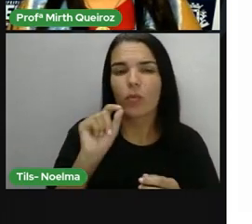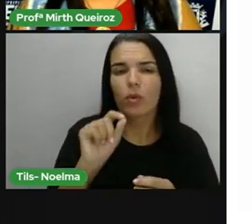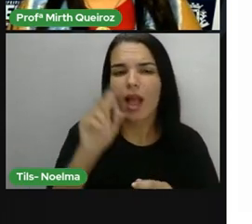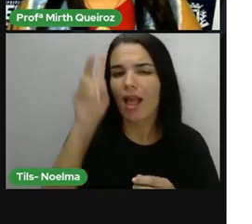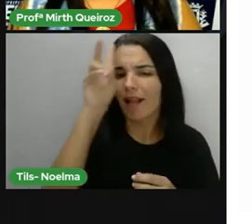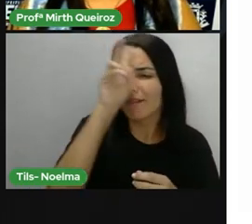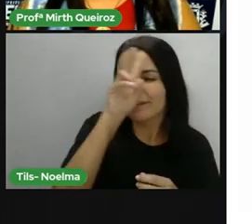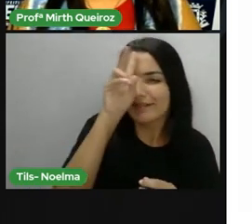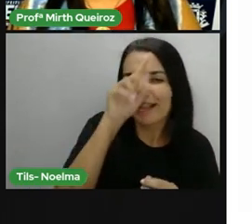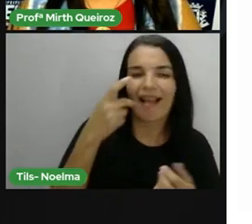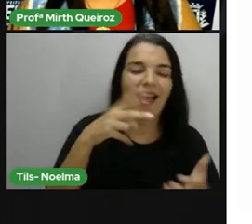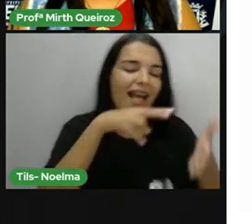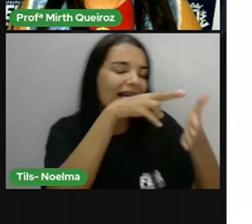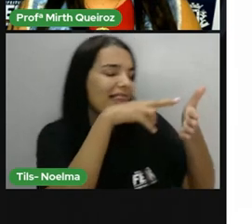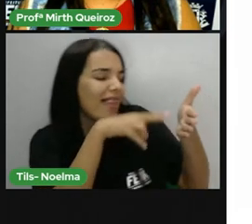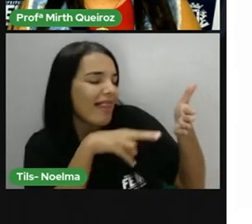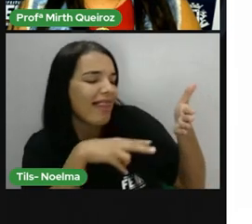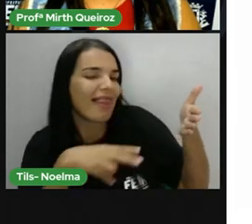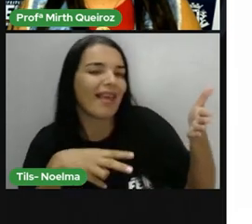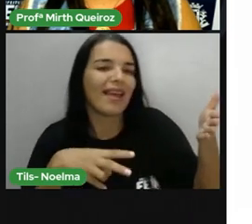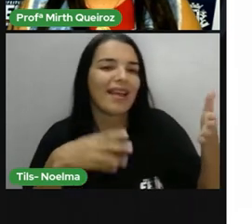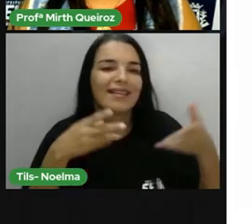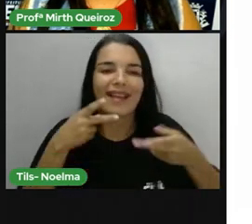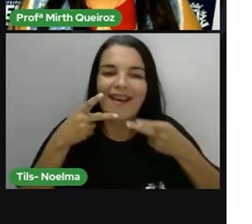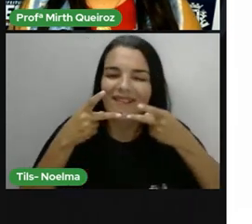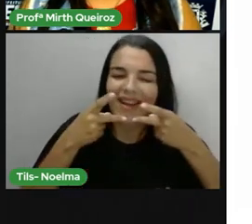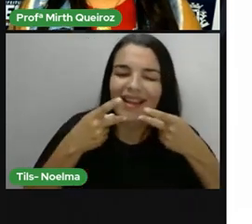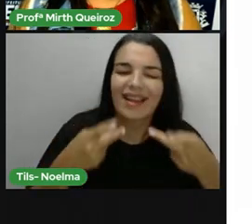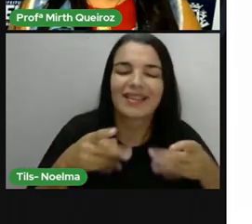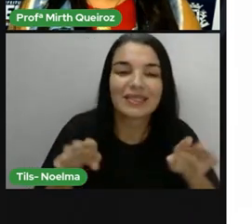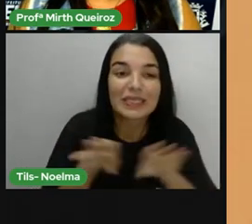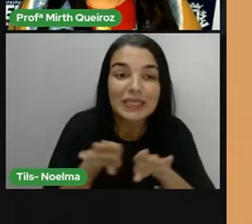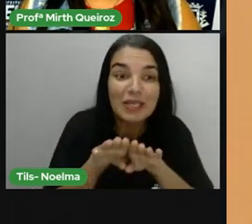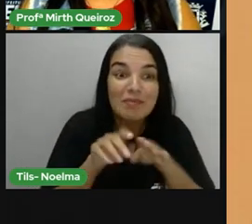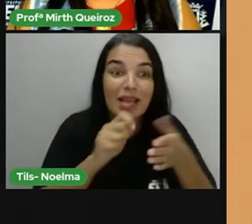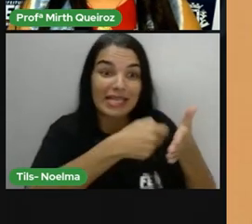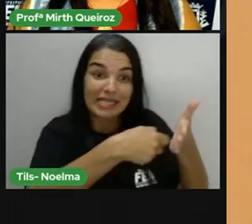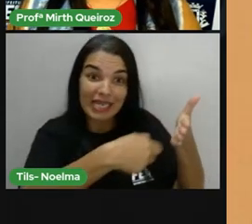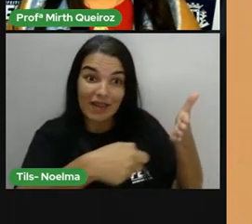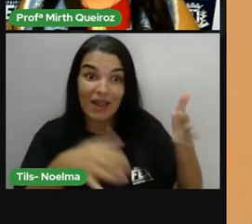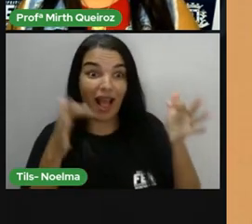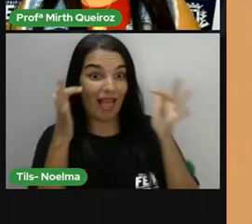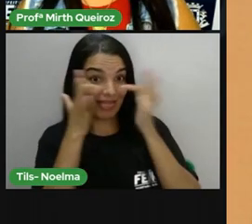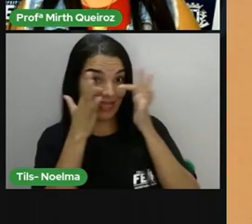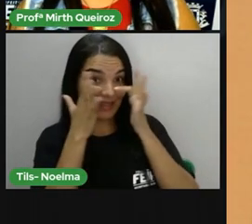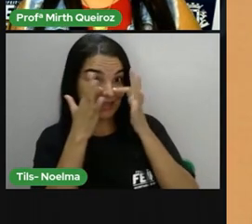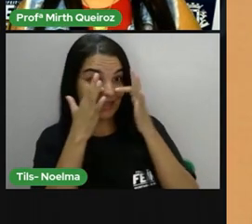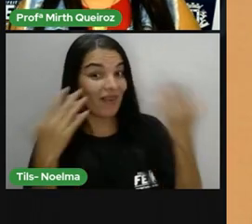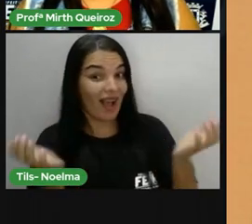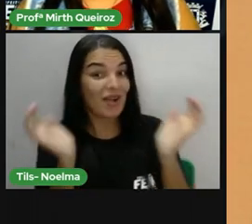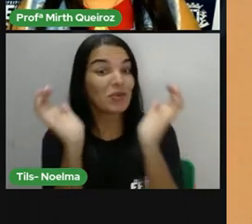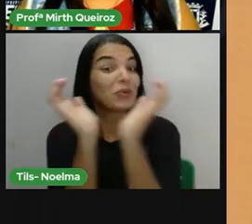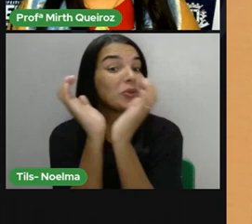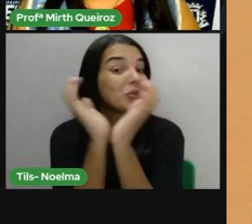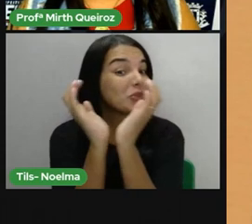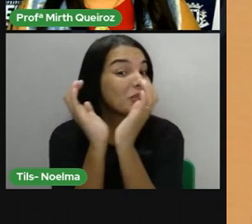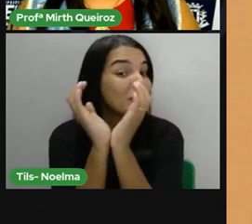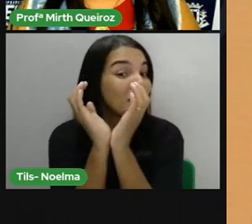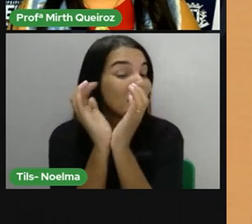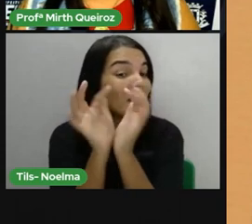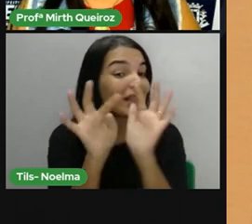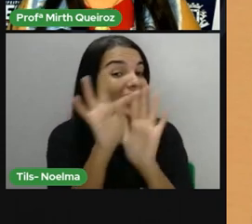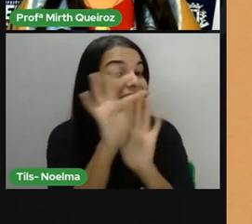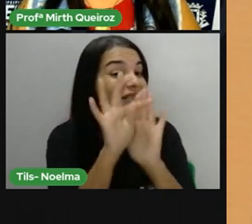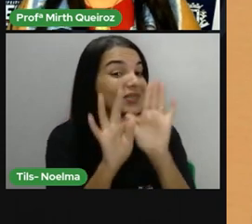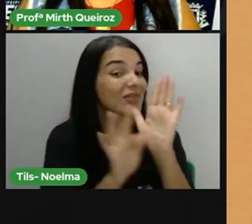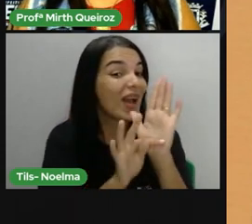declamando poemas do sertão e escrevendo com atenção. O gênero textual de